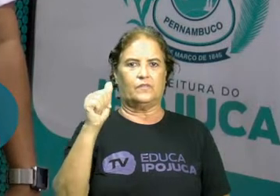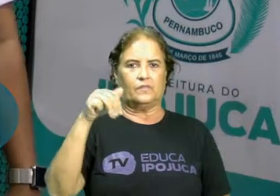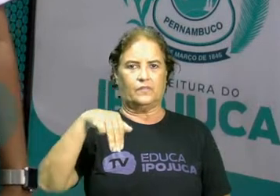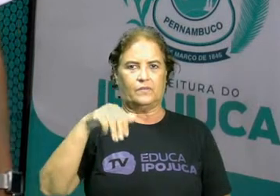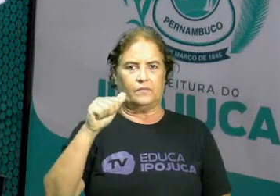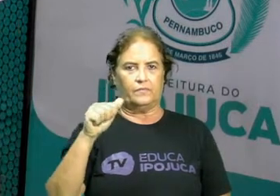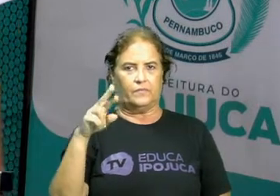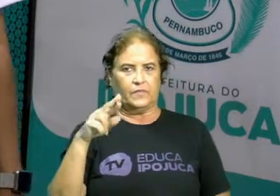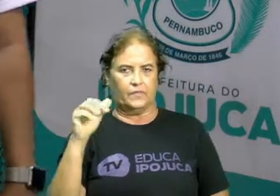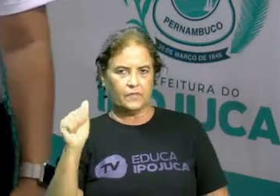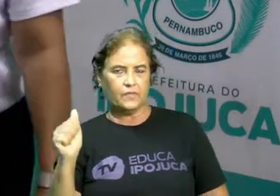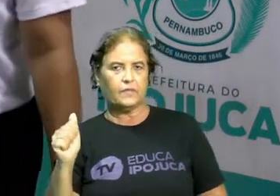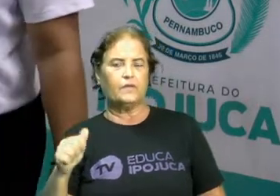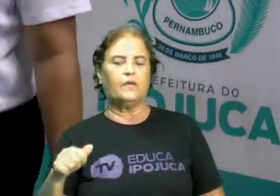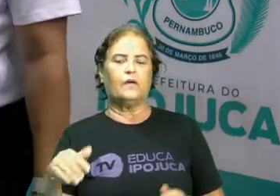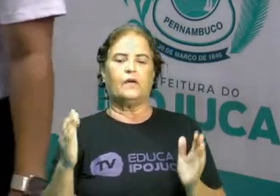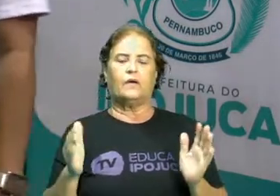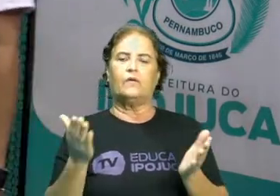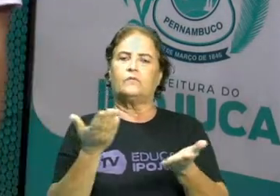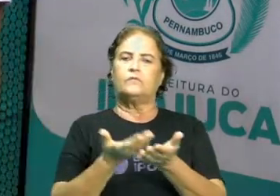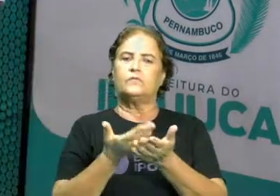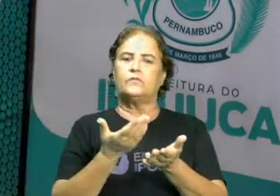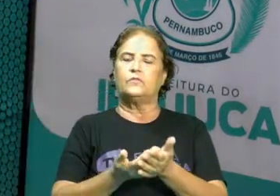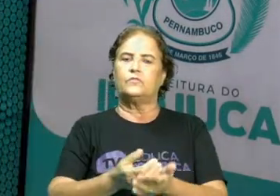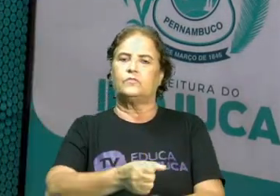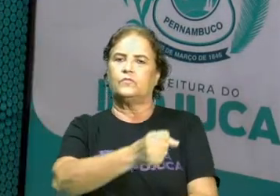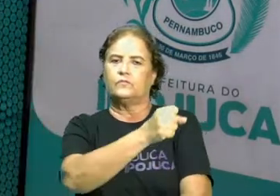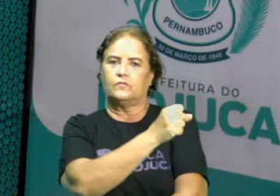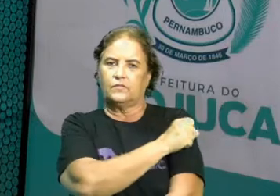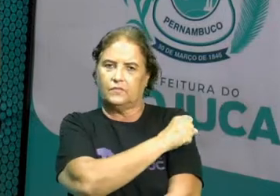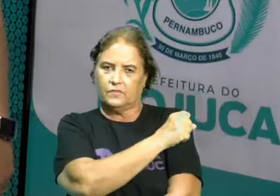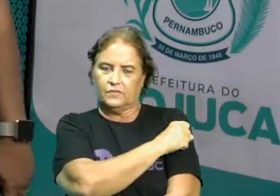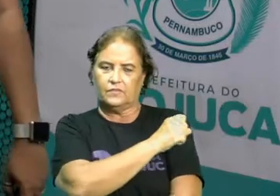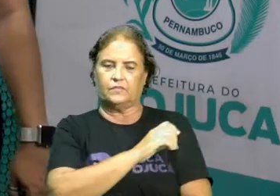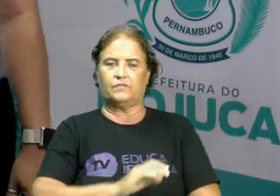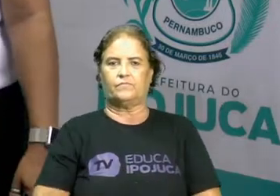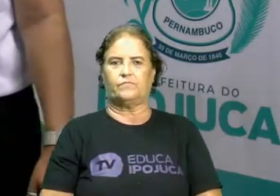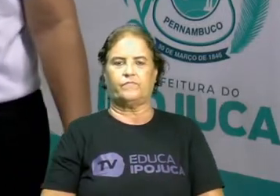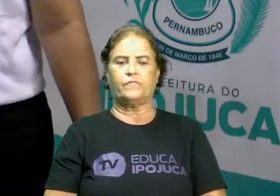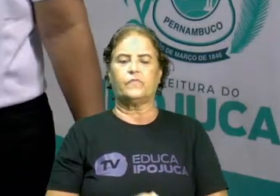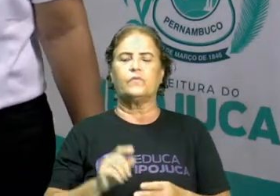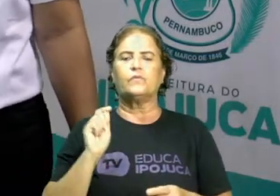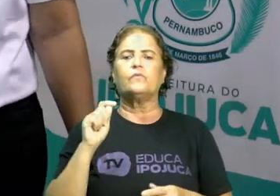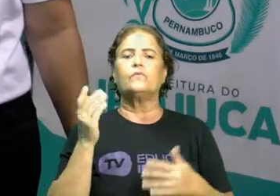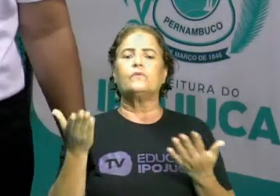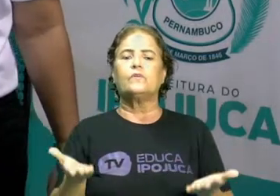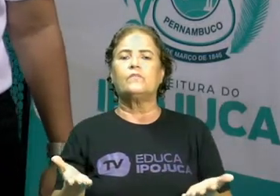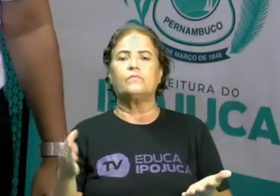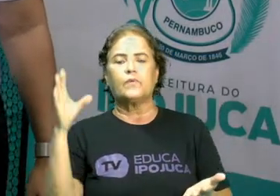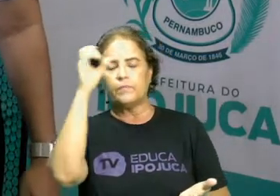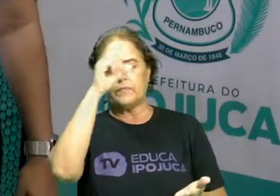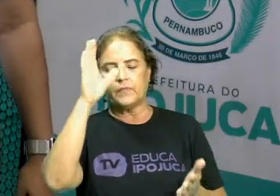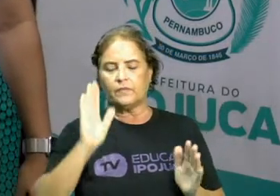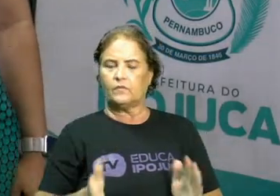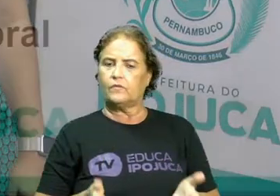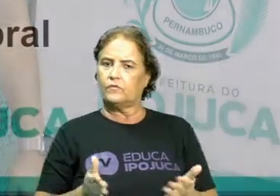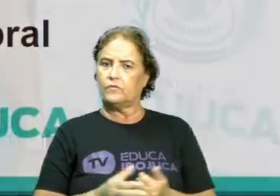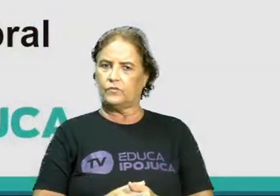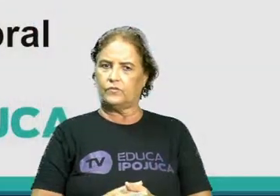e nossa aula hoje vai para os nossos oitavos anos. O é que a gente vai trabalhar hoje? A gente vai ver